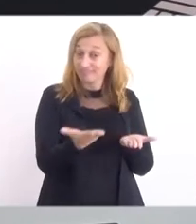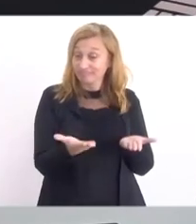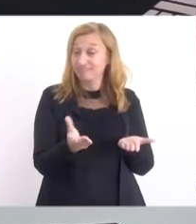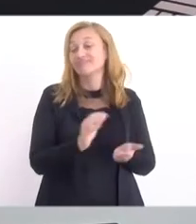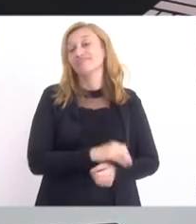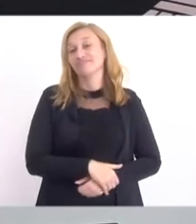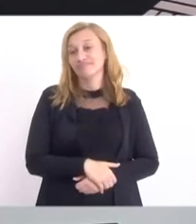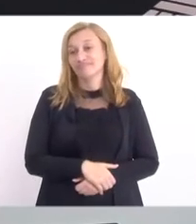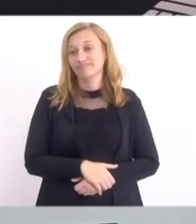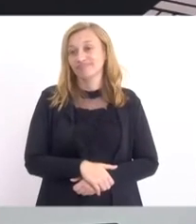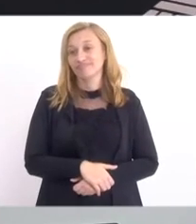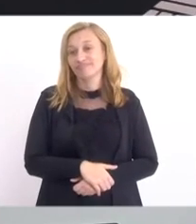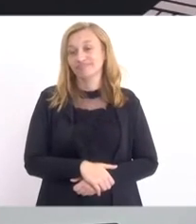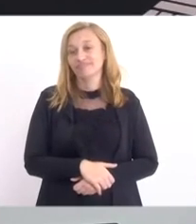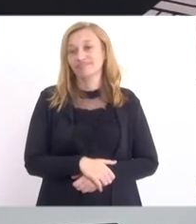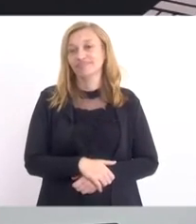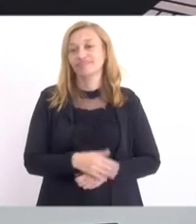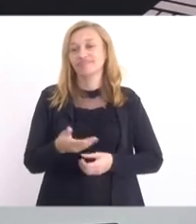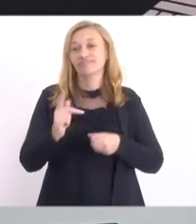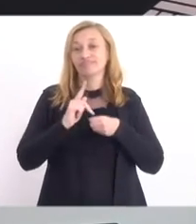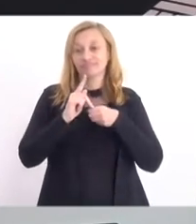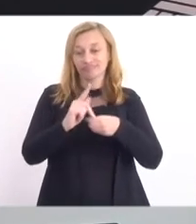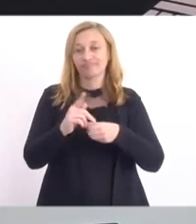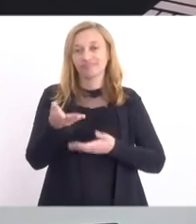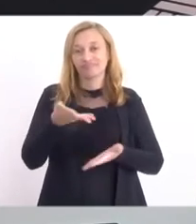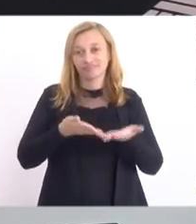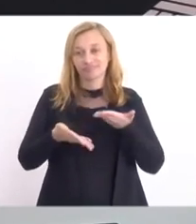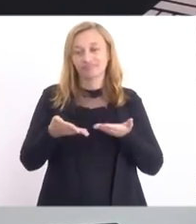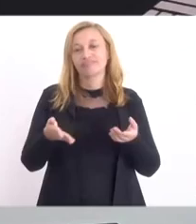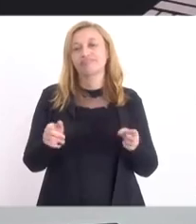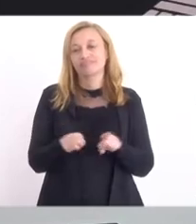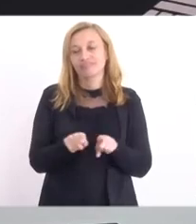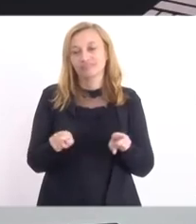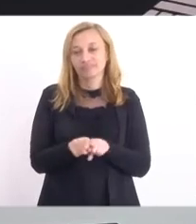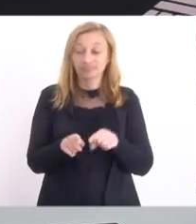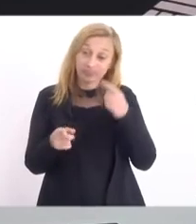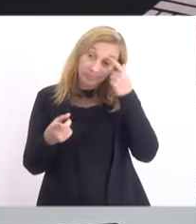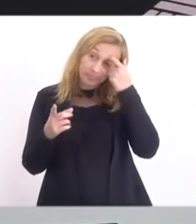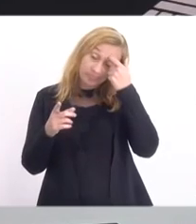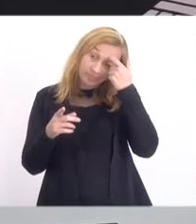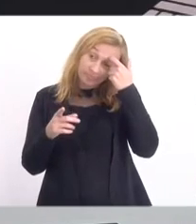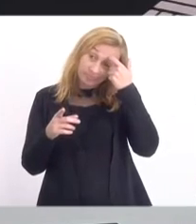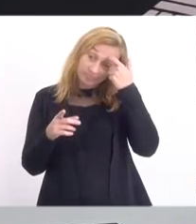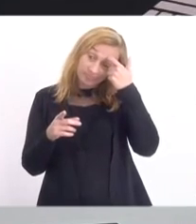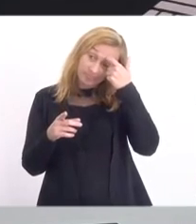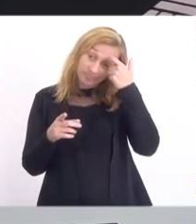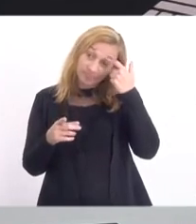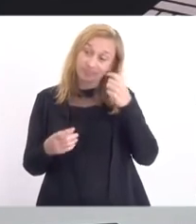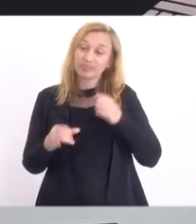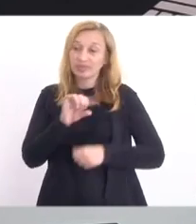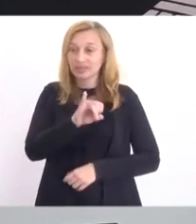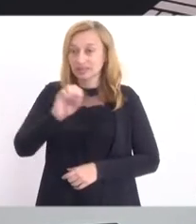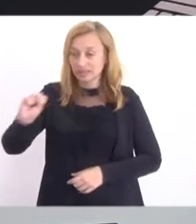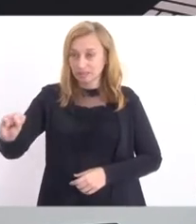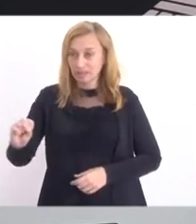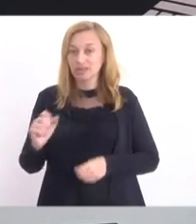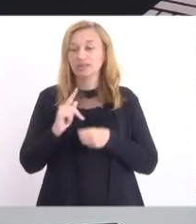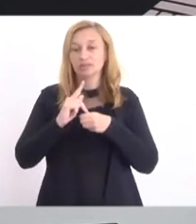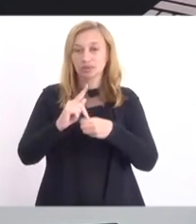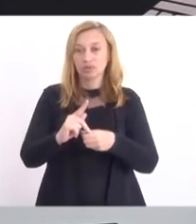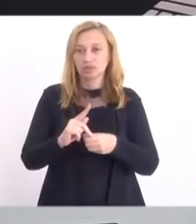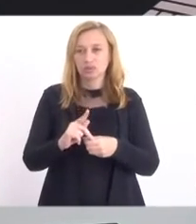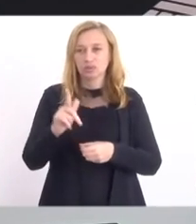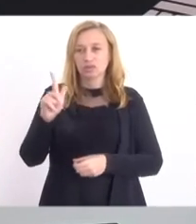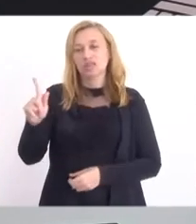das participações especiais, como também da cadeia produtiva de CMS de petróleo